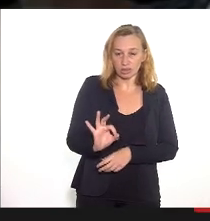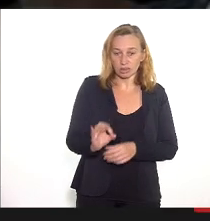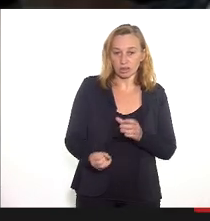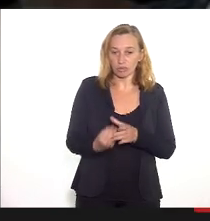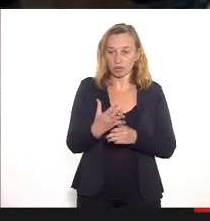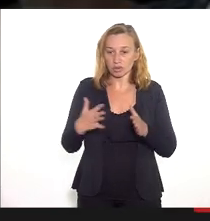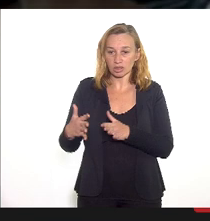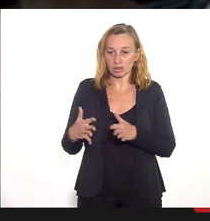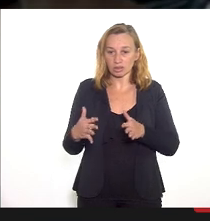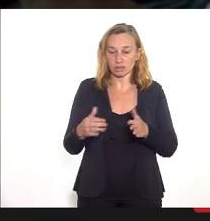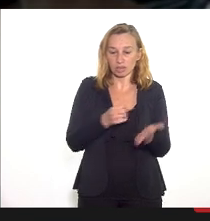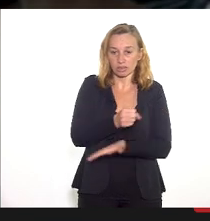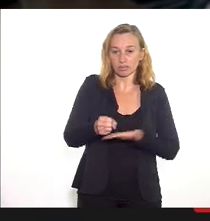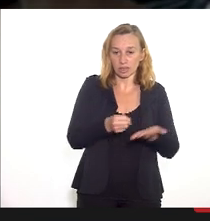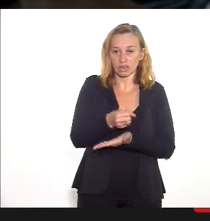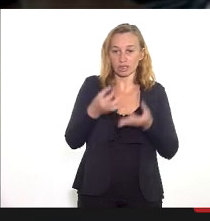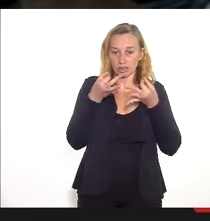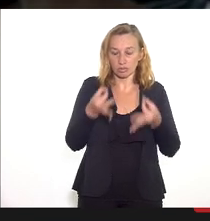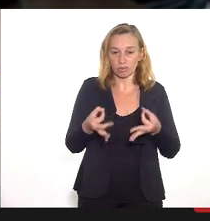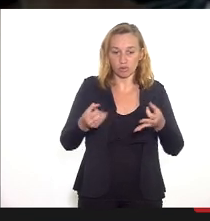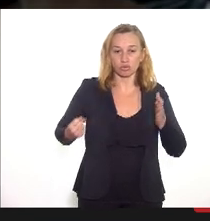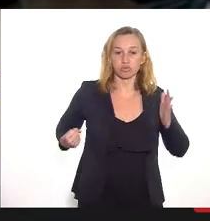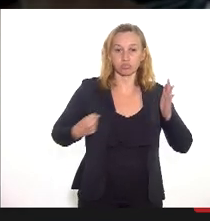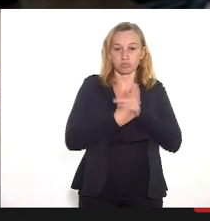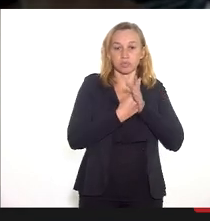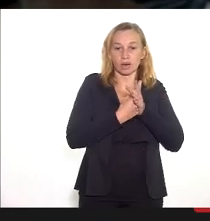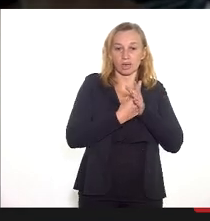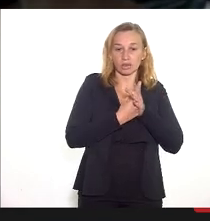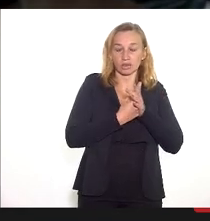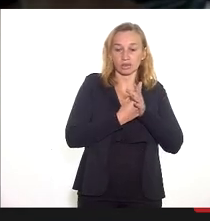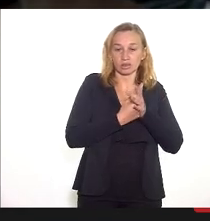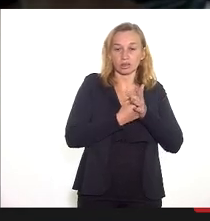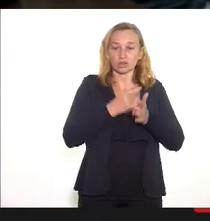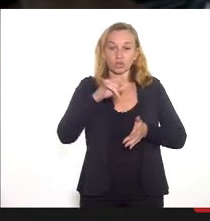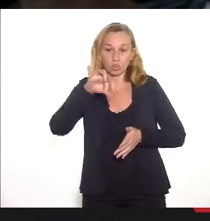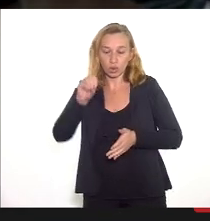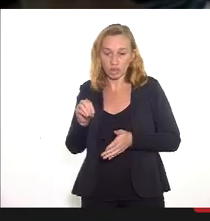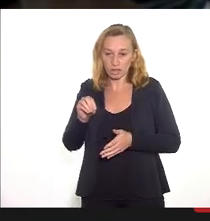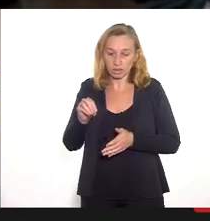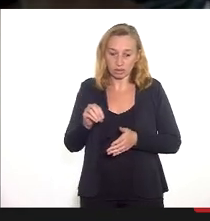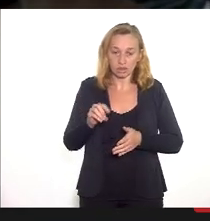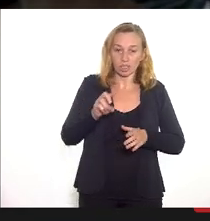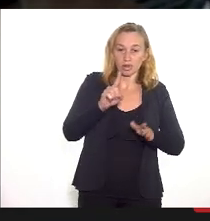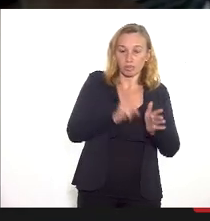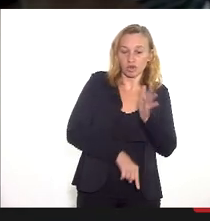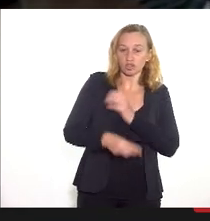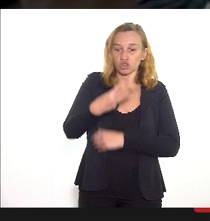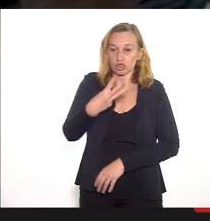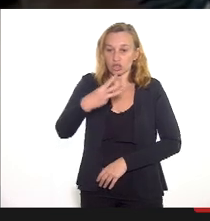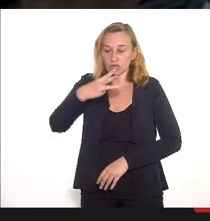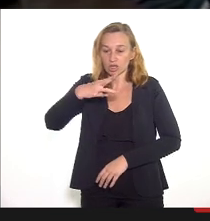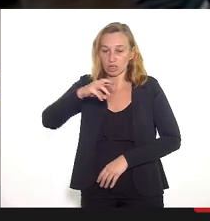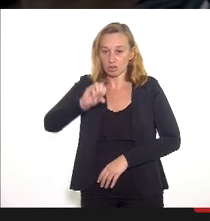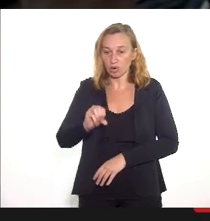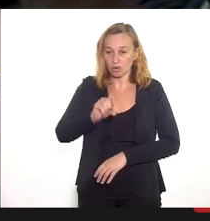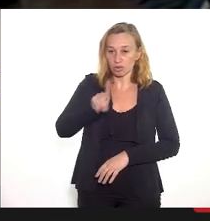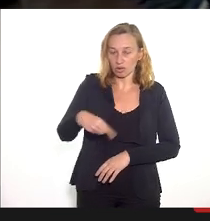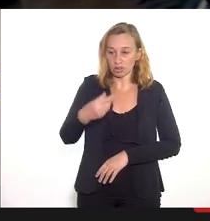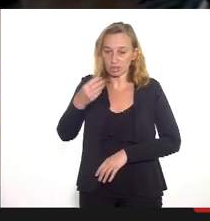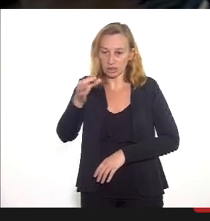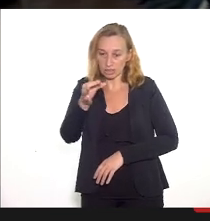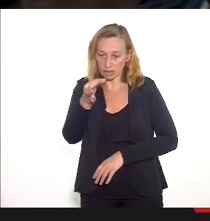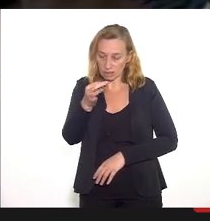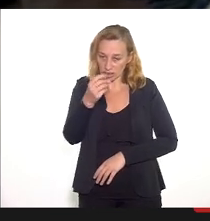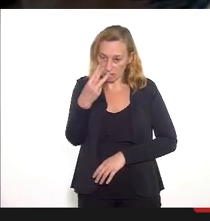da atenção básica, com maior impacto nos procedimentos clínicos, menos 39,3%, e cirúrgicos,